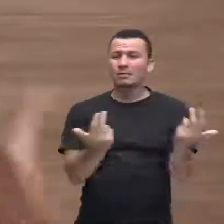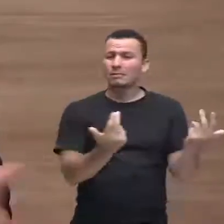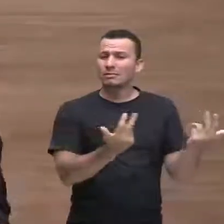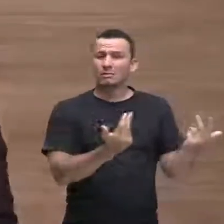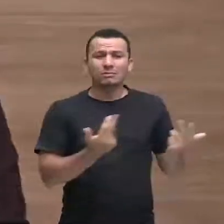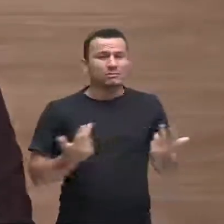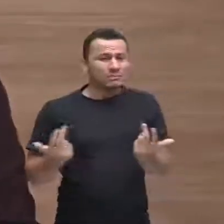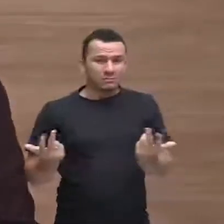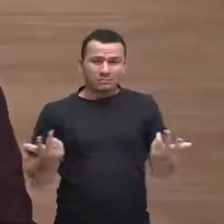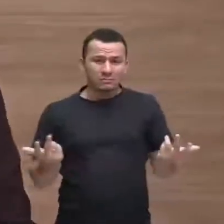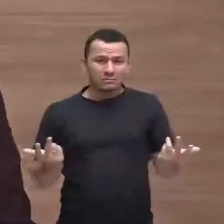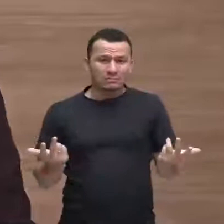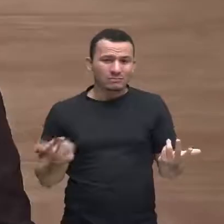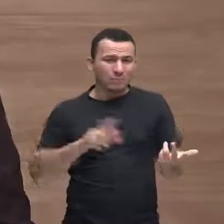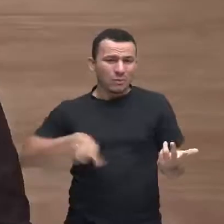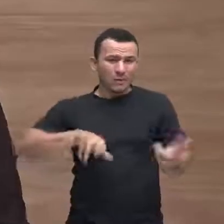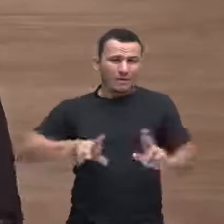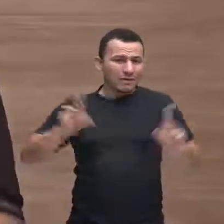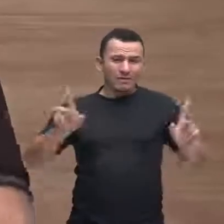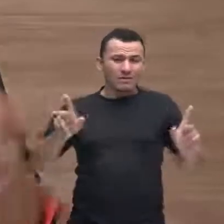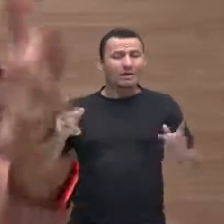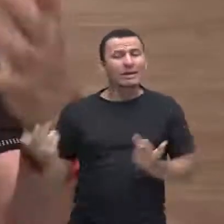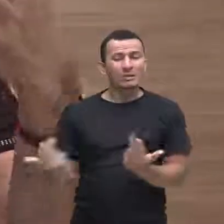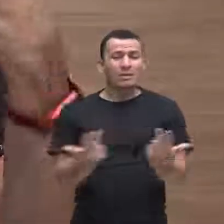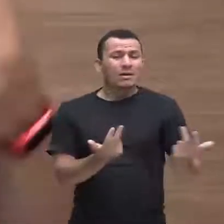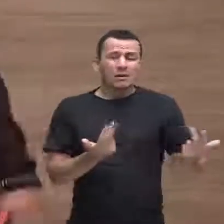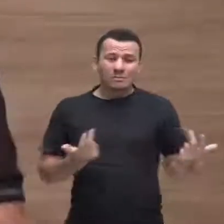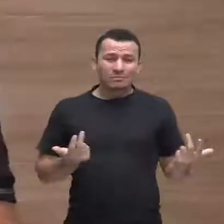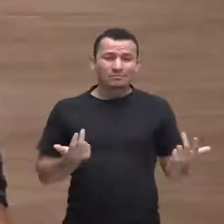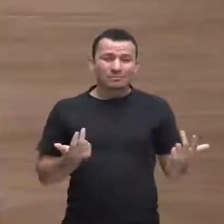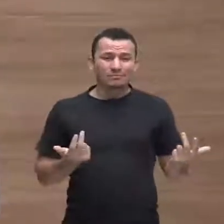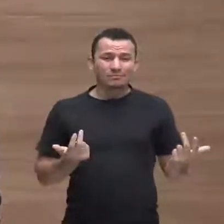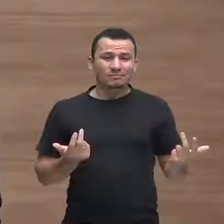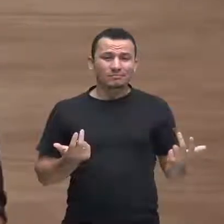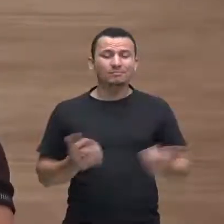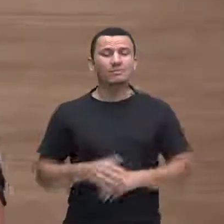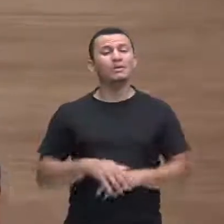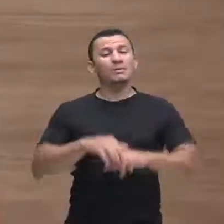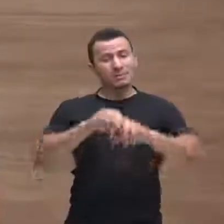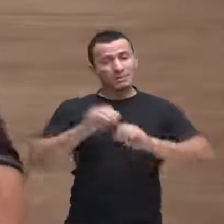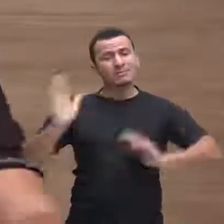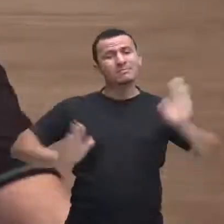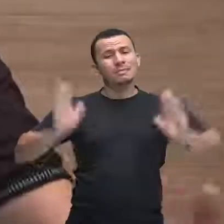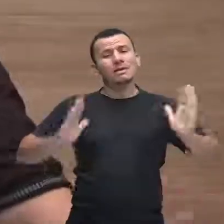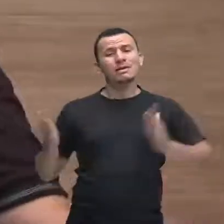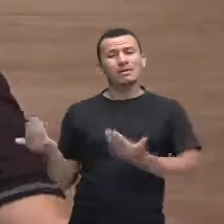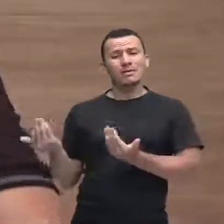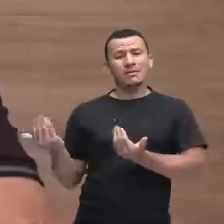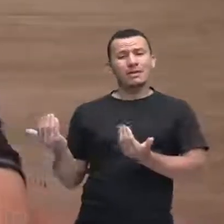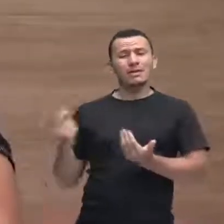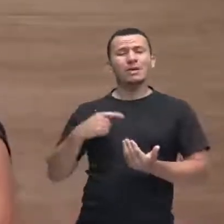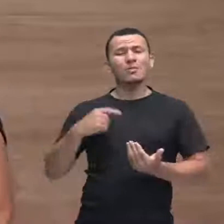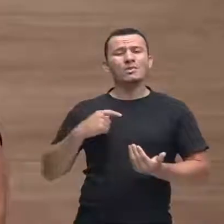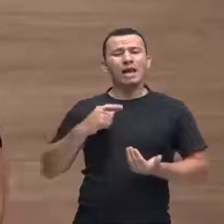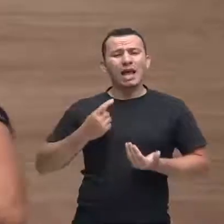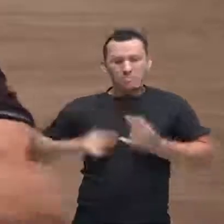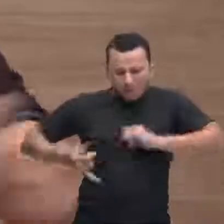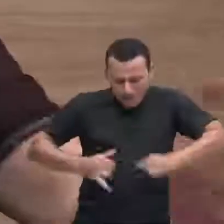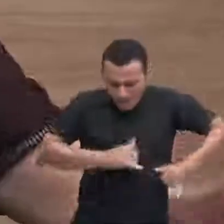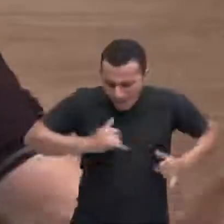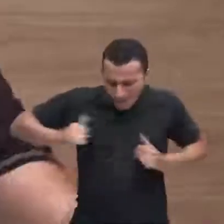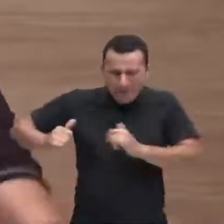poderia ser diferente. Adentrar na adolescência significa explosão de hormônios,